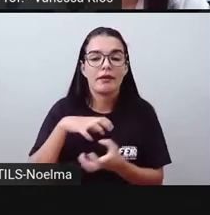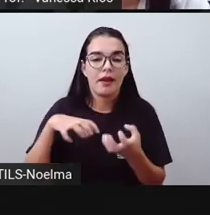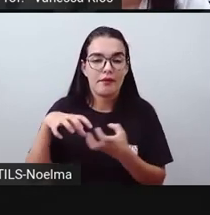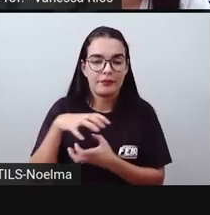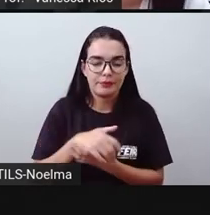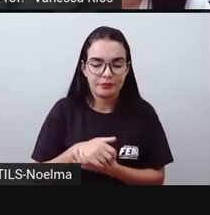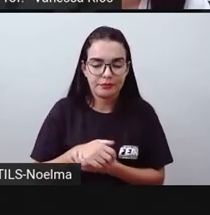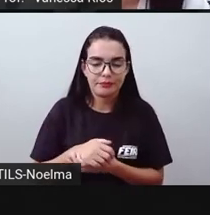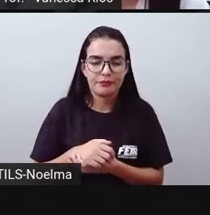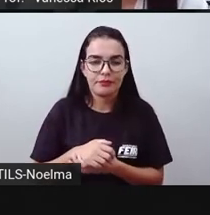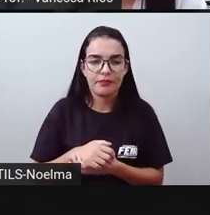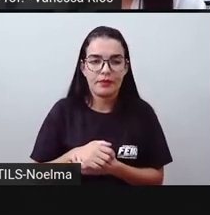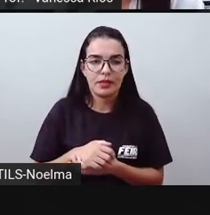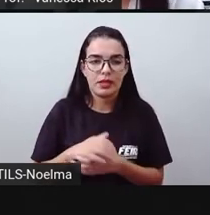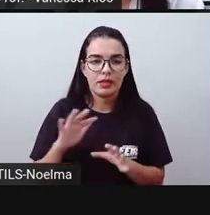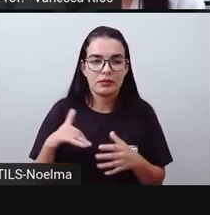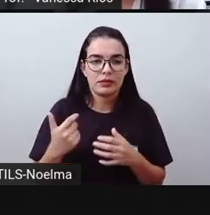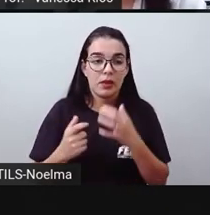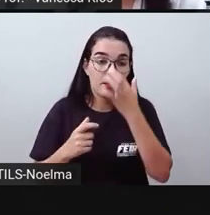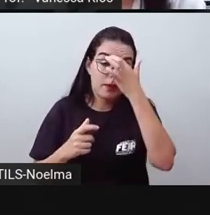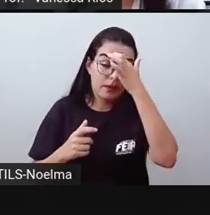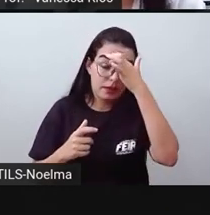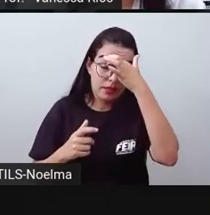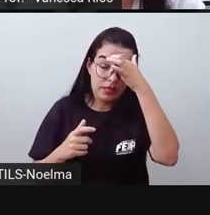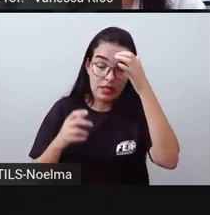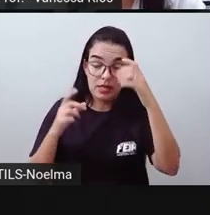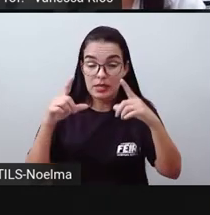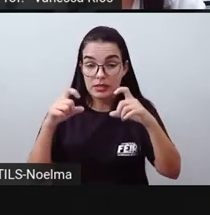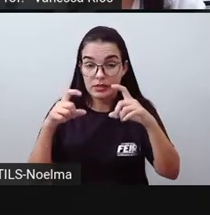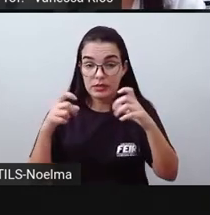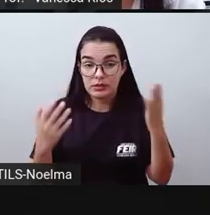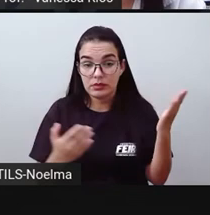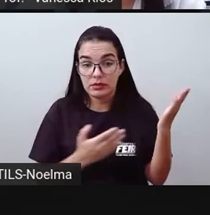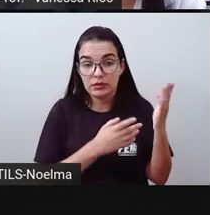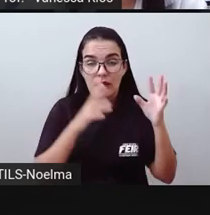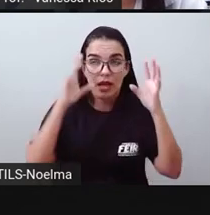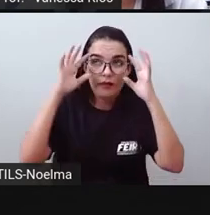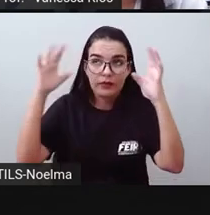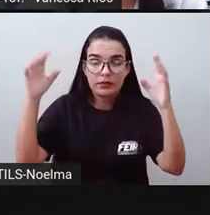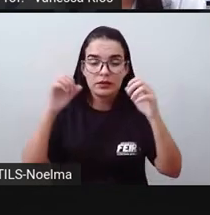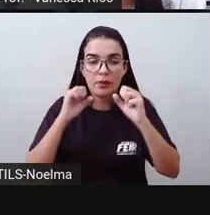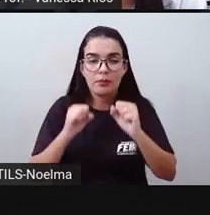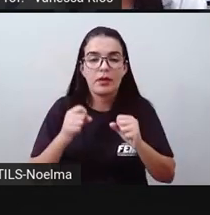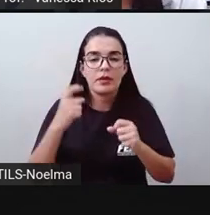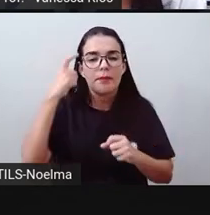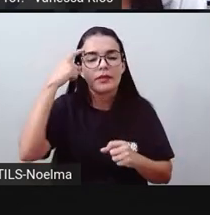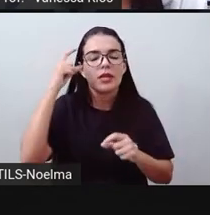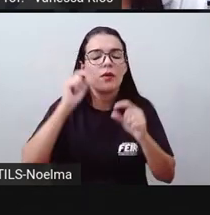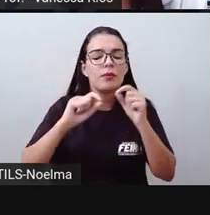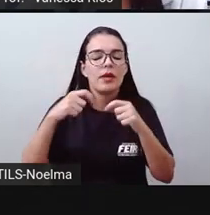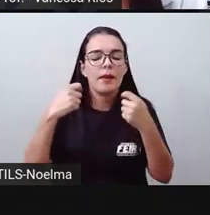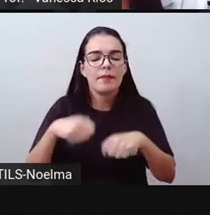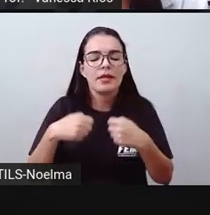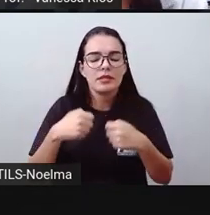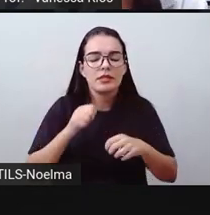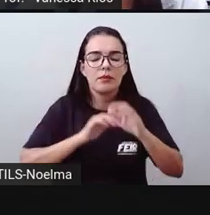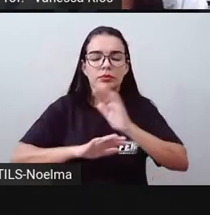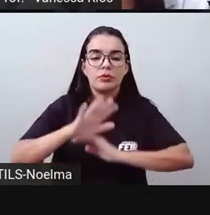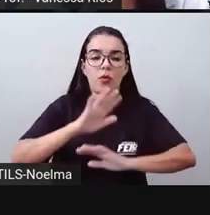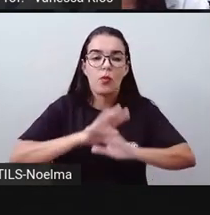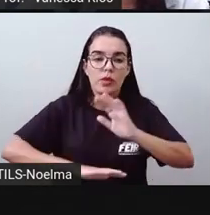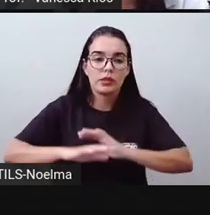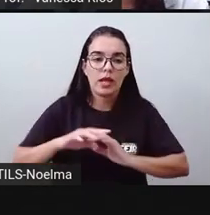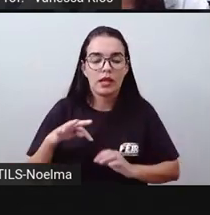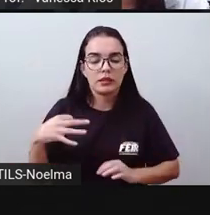E aí estas imagens e estas reflexões só nos fazem pensar o quanto precisamos cuidar